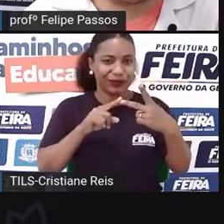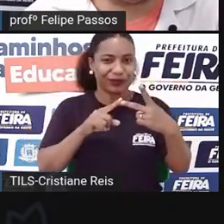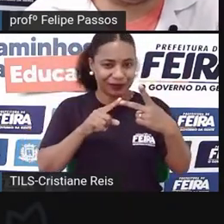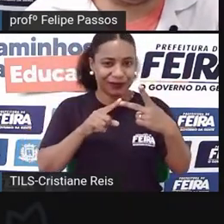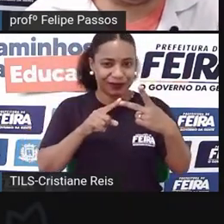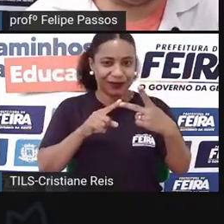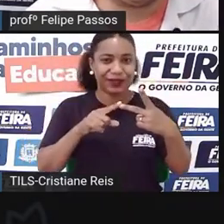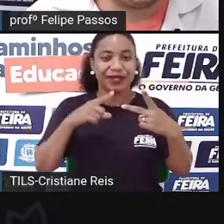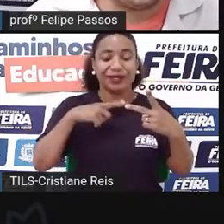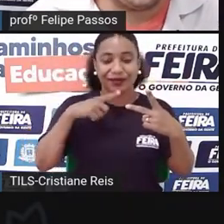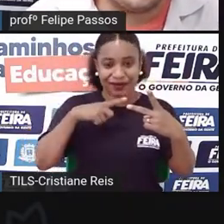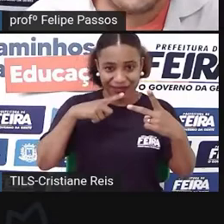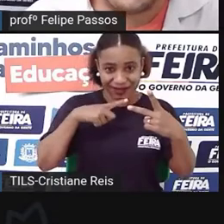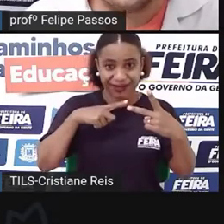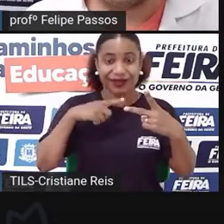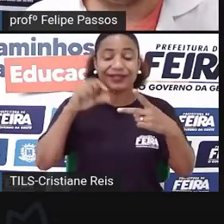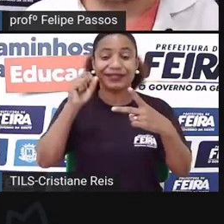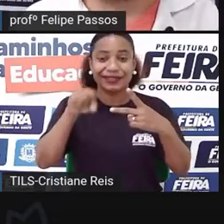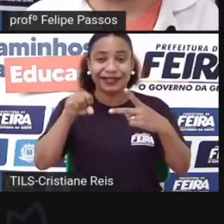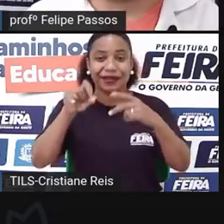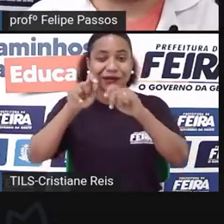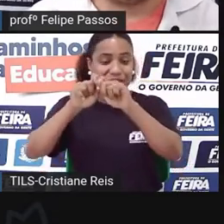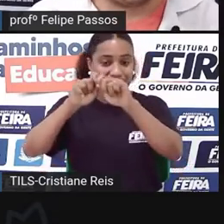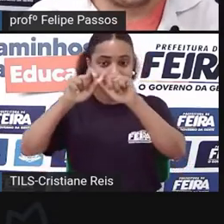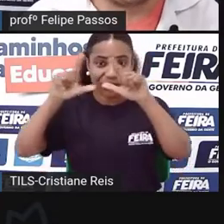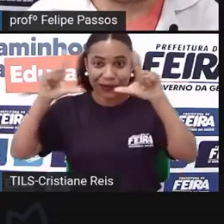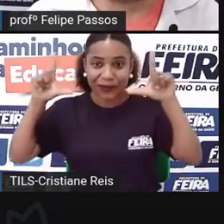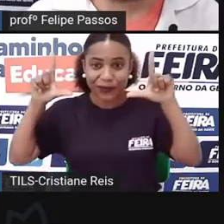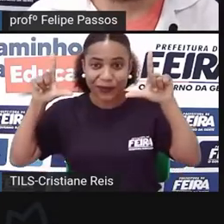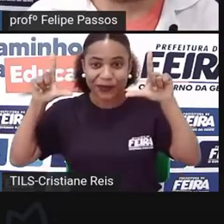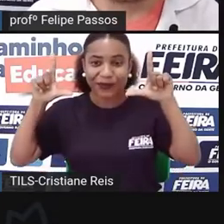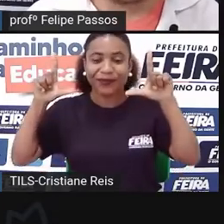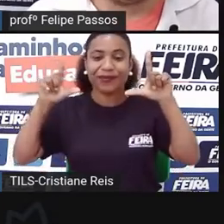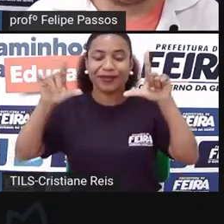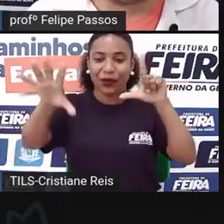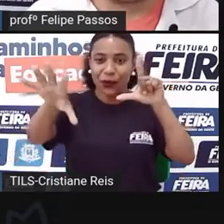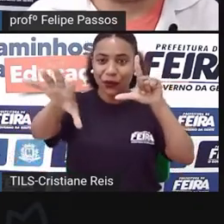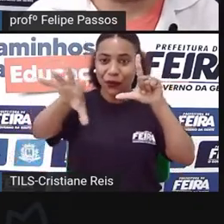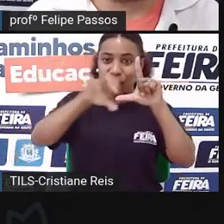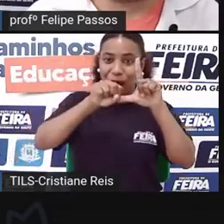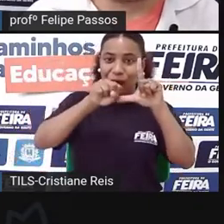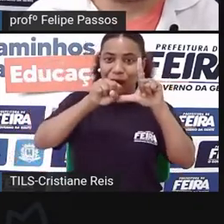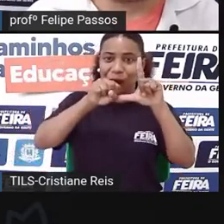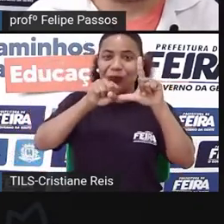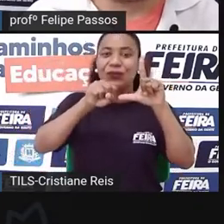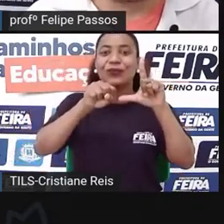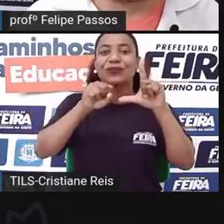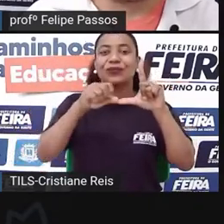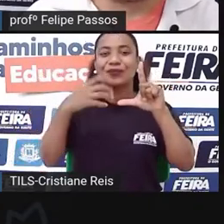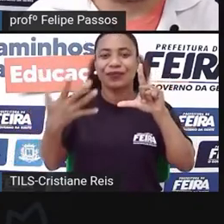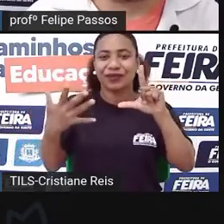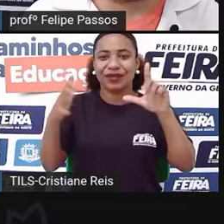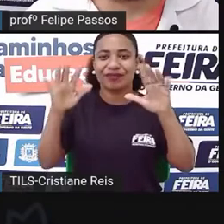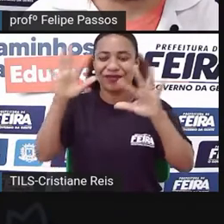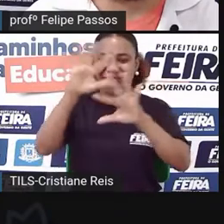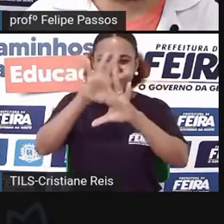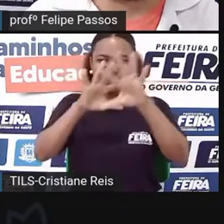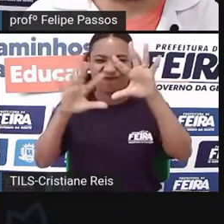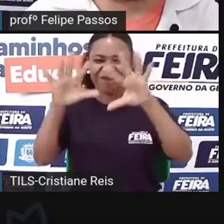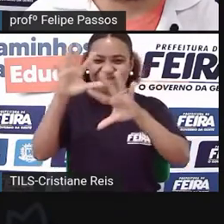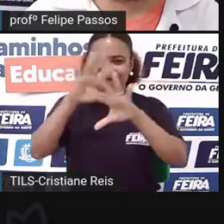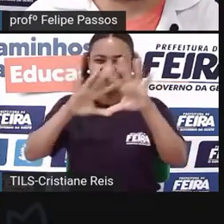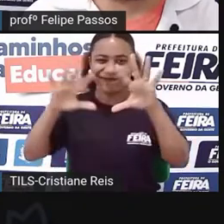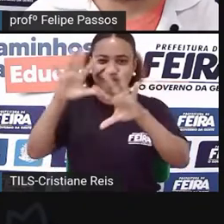obturador, quanto mais aberto, mais tempo, ele capta mais luz, em contrapartida, a imagem borra. Se você não tiver um